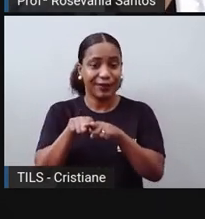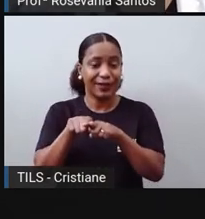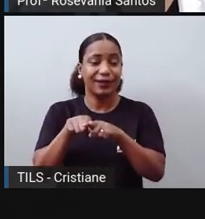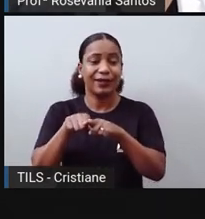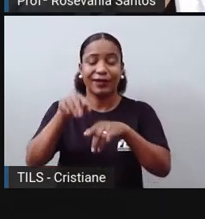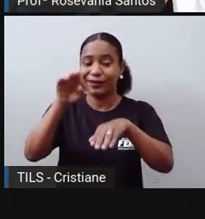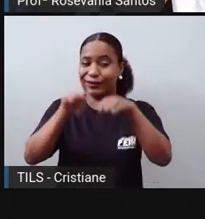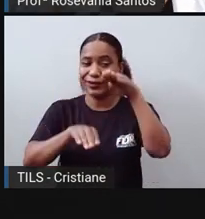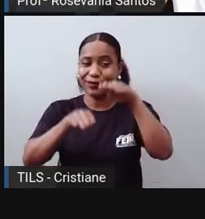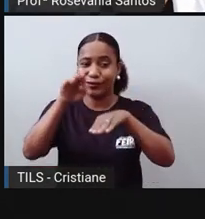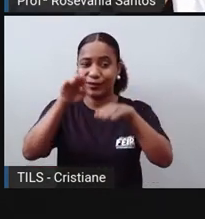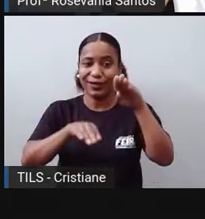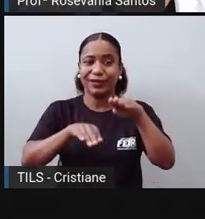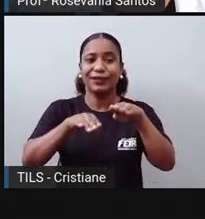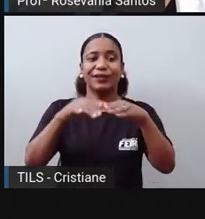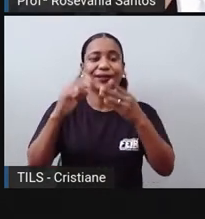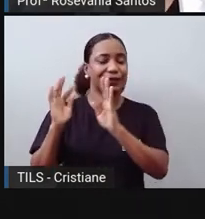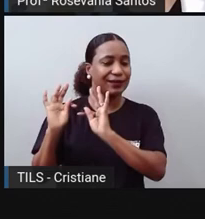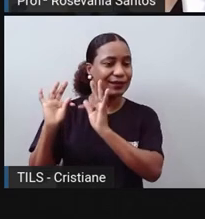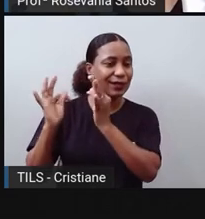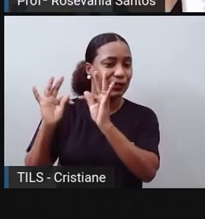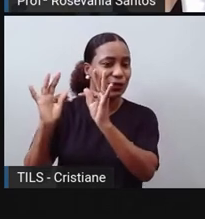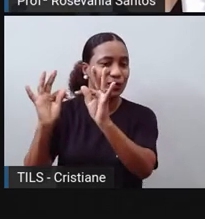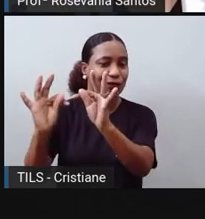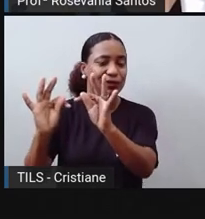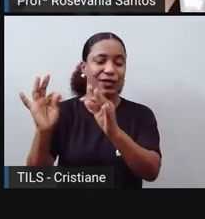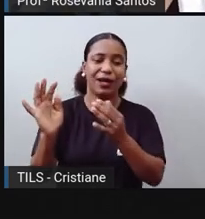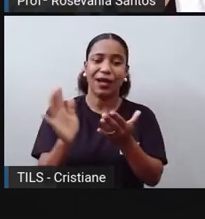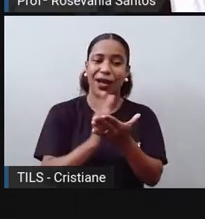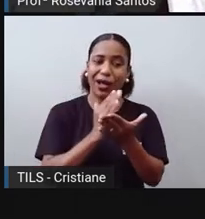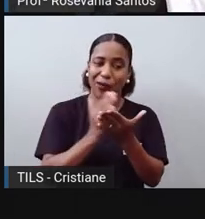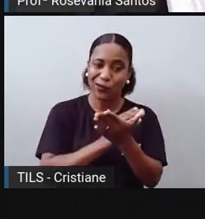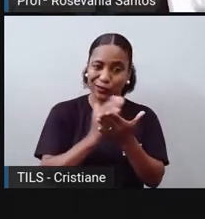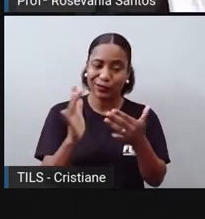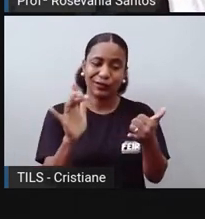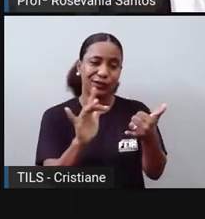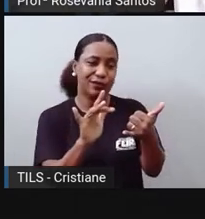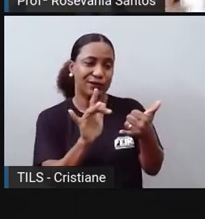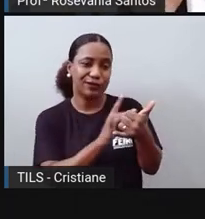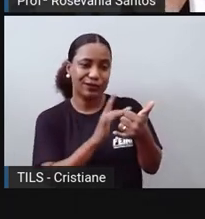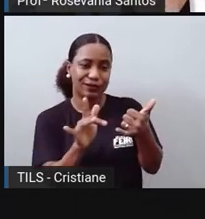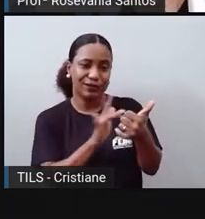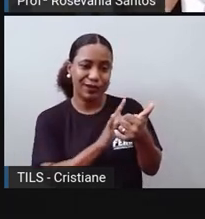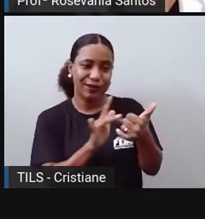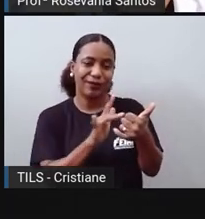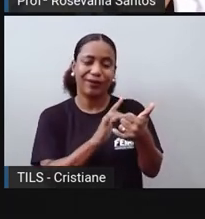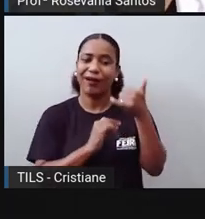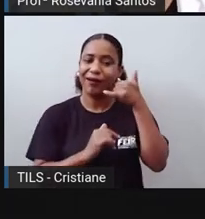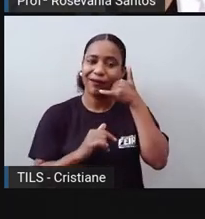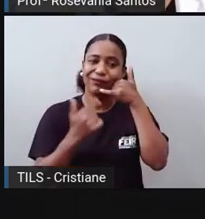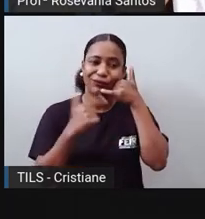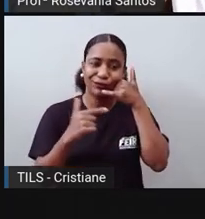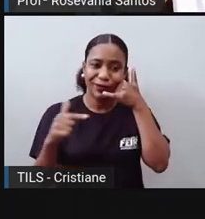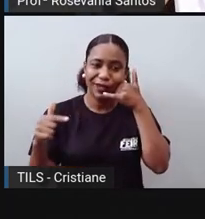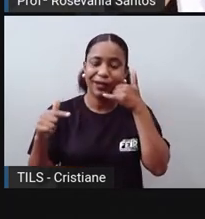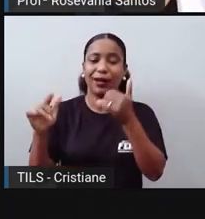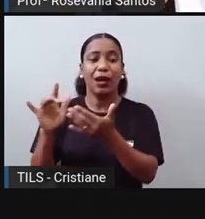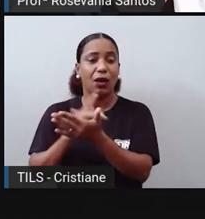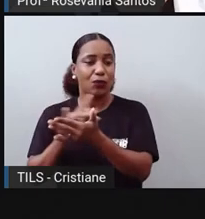que tinha acesso ao celular, que tinha acesso a um computador, que às vezes até tinha e também não tinha internet de qualidade.